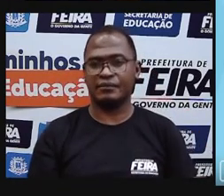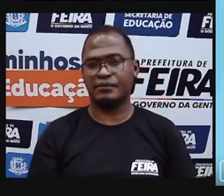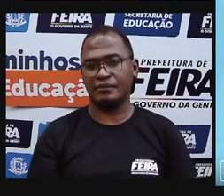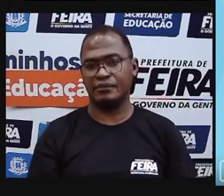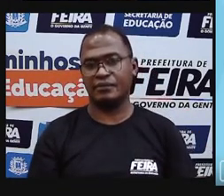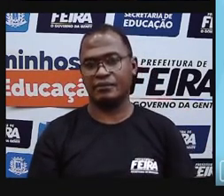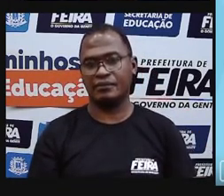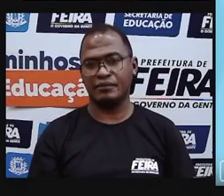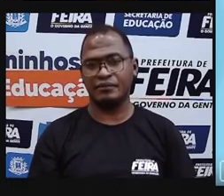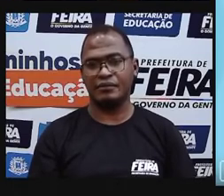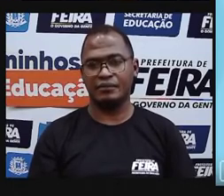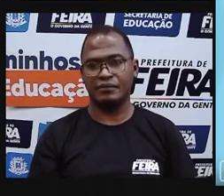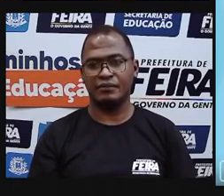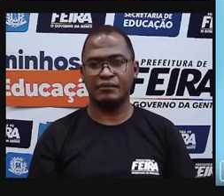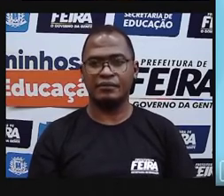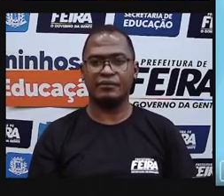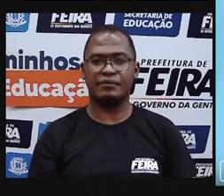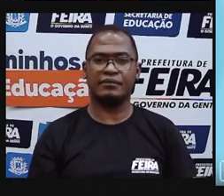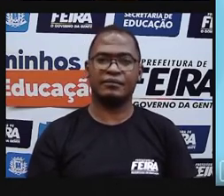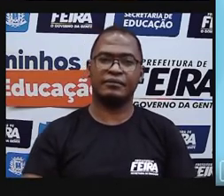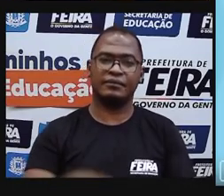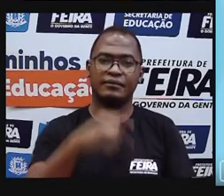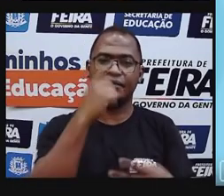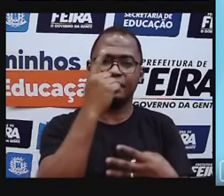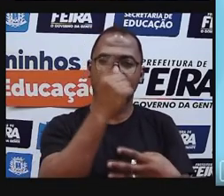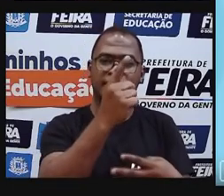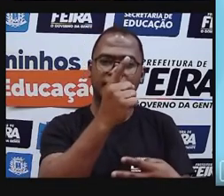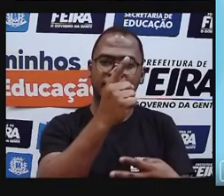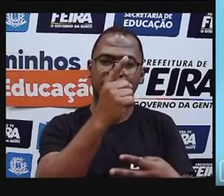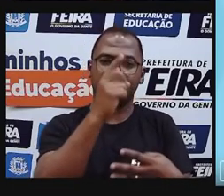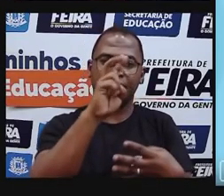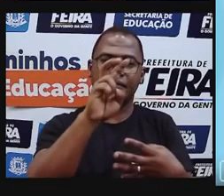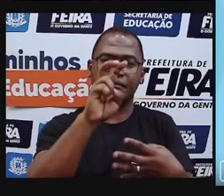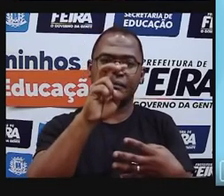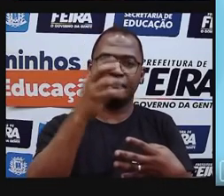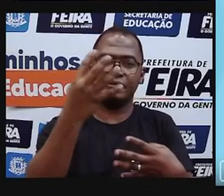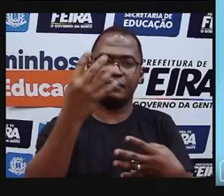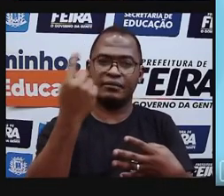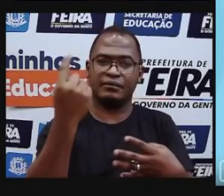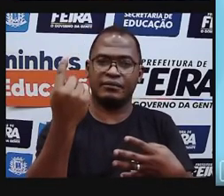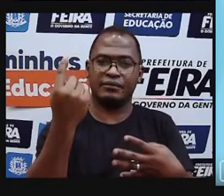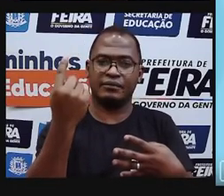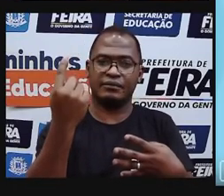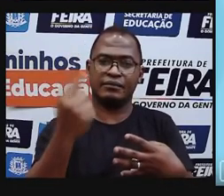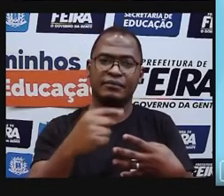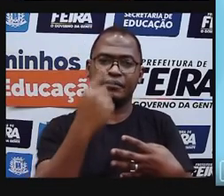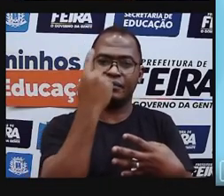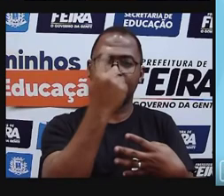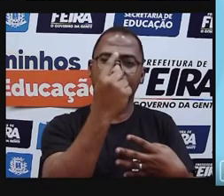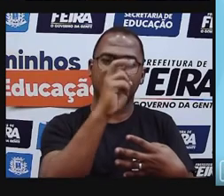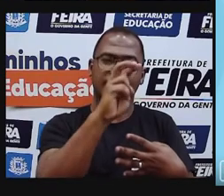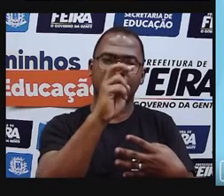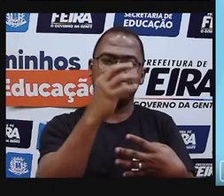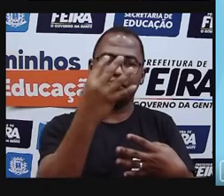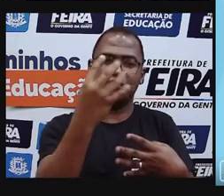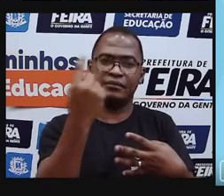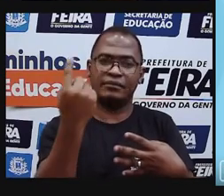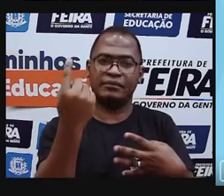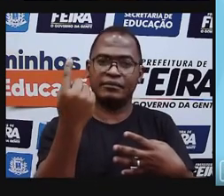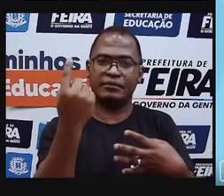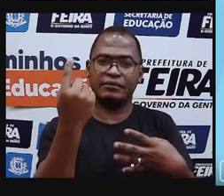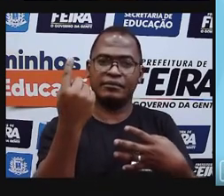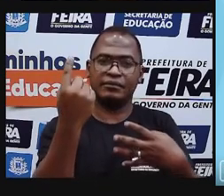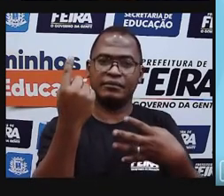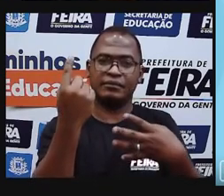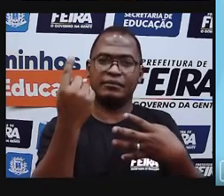Vamos só até o dez. Eu vou deixar esse link para vocês fazerem depois em casa, tá bom? Mil quinhentos e quarenta e um. Gente, mil